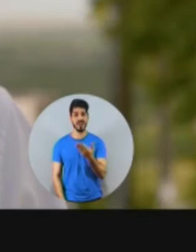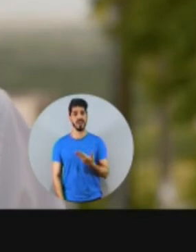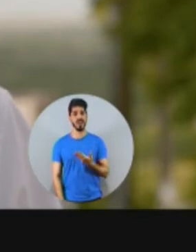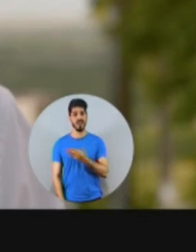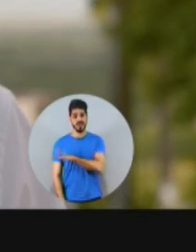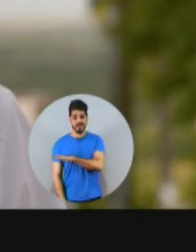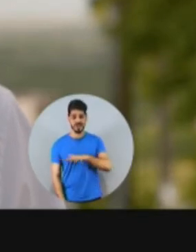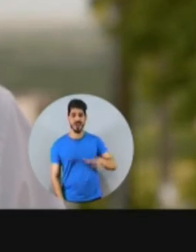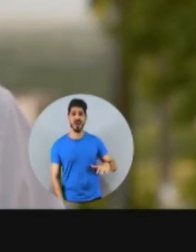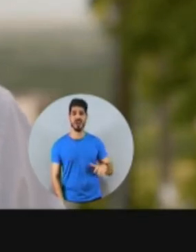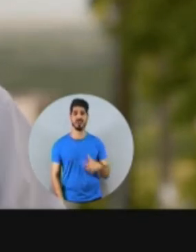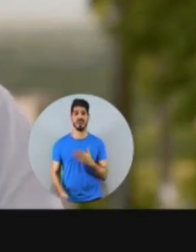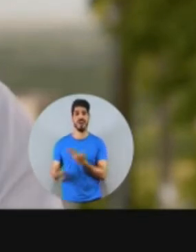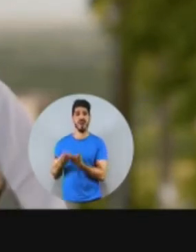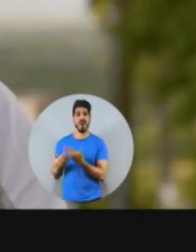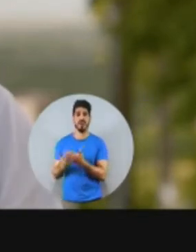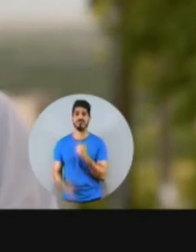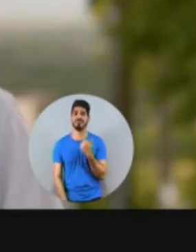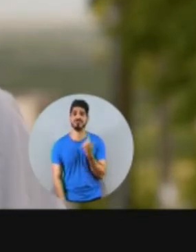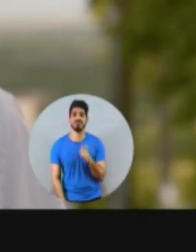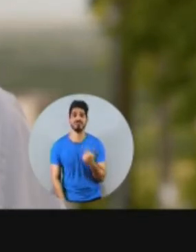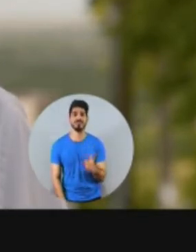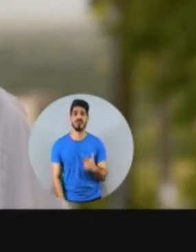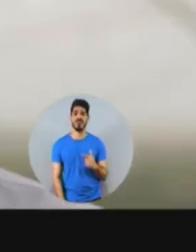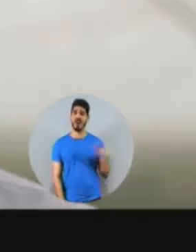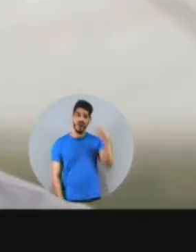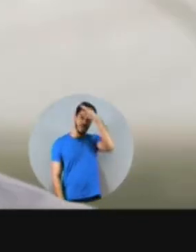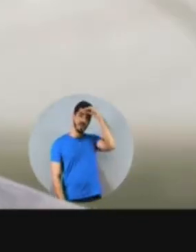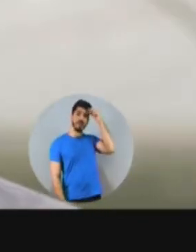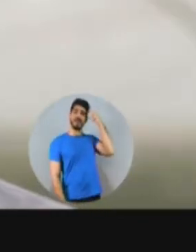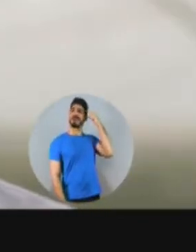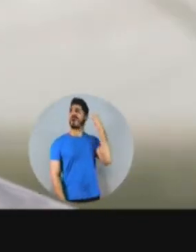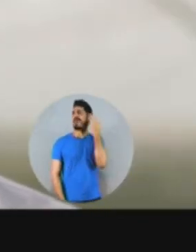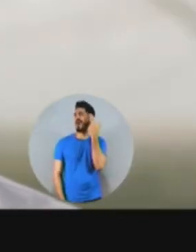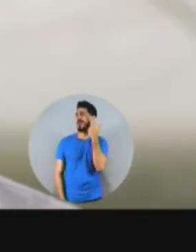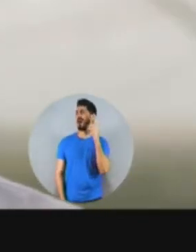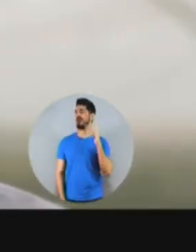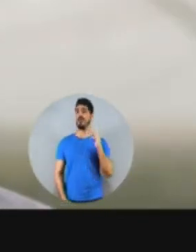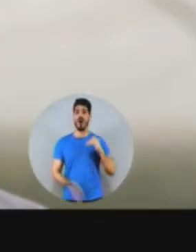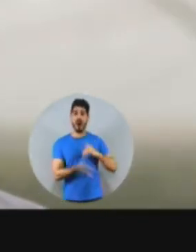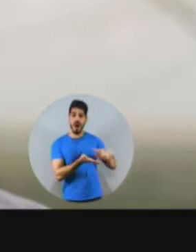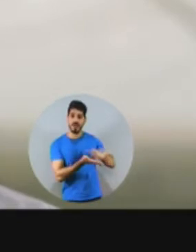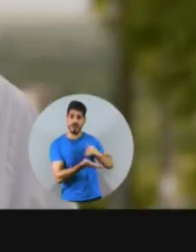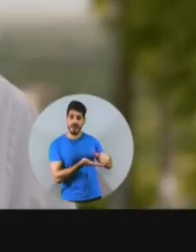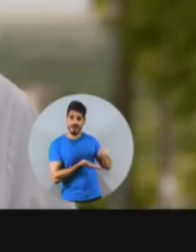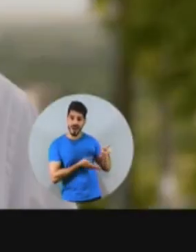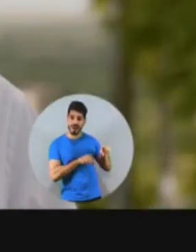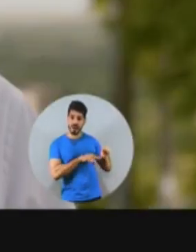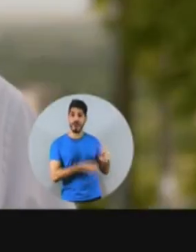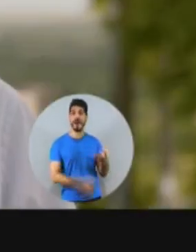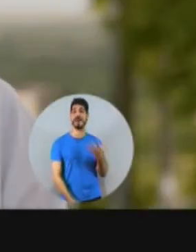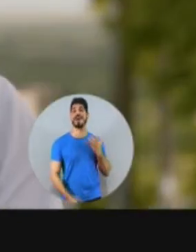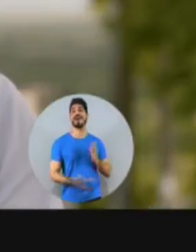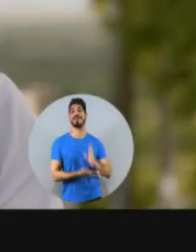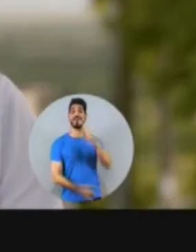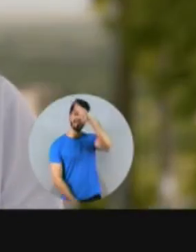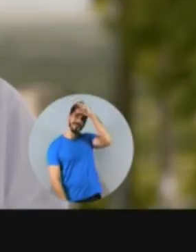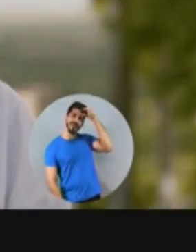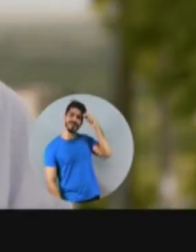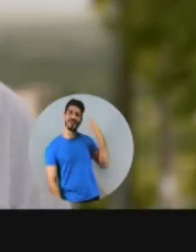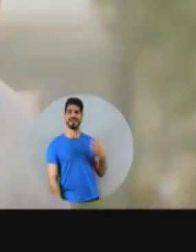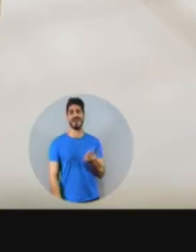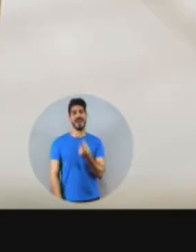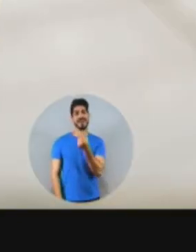da rede pública de educação, estão até hoje sem aula e a prefeitura acha normal. E o pior, a secretária da educação quer ser